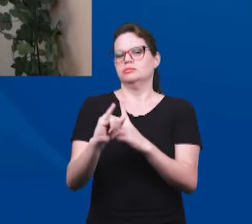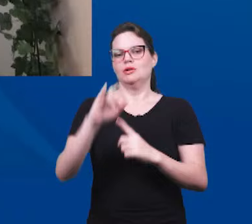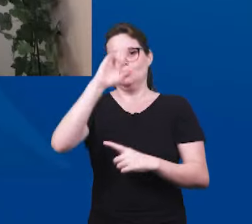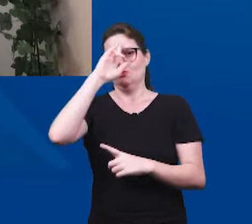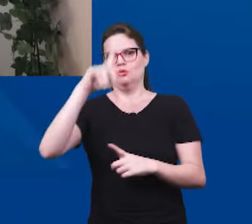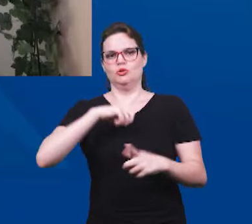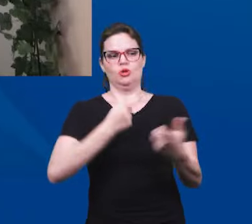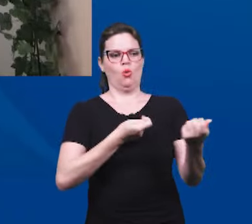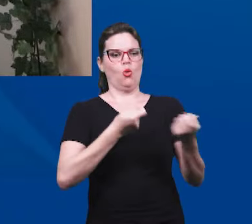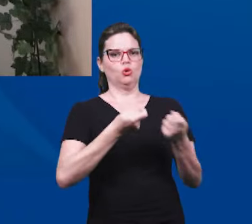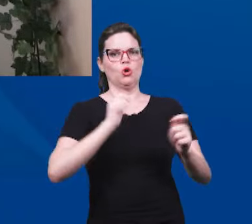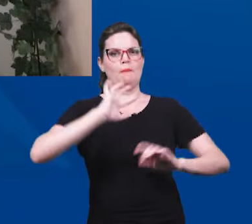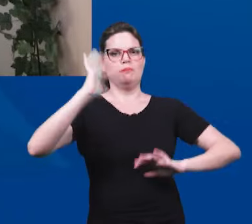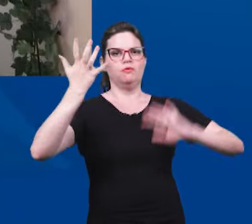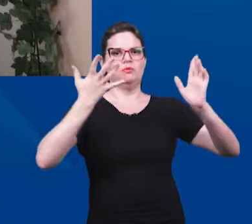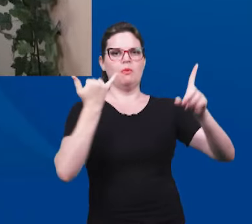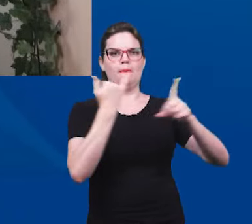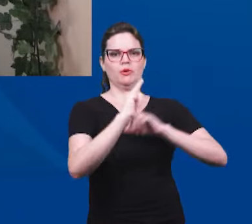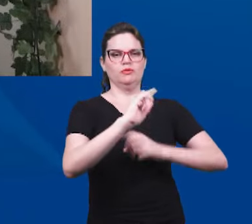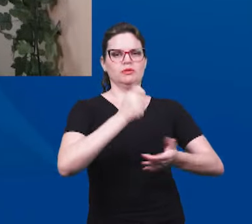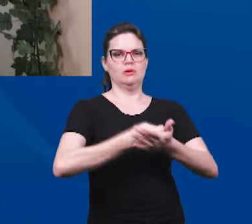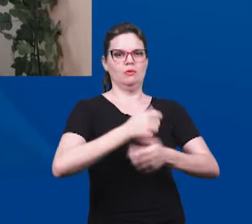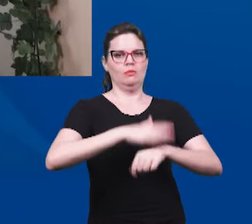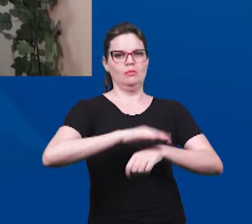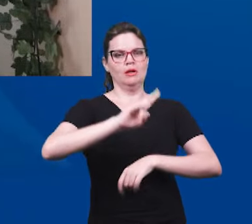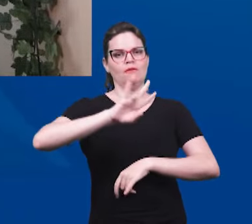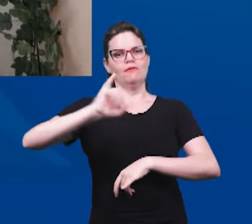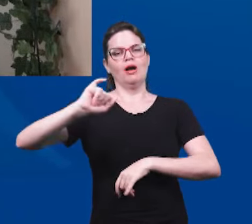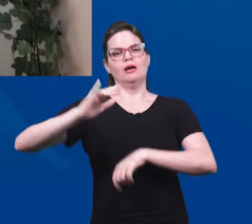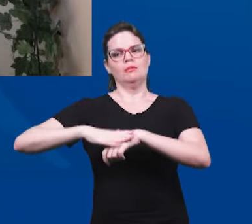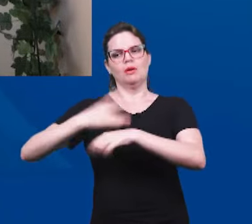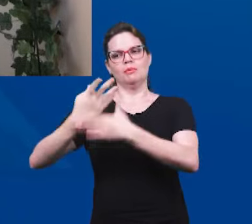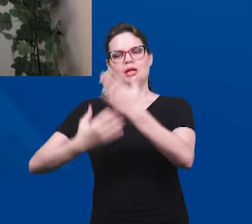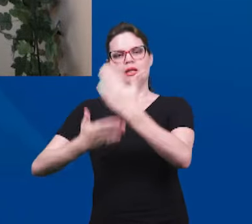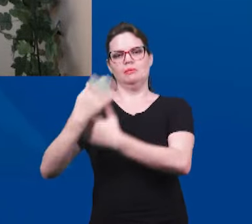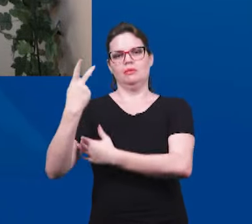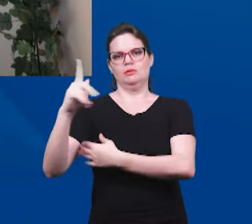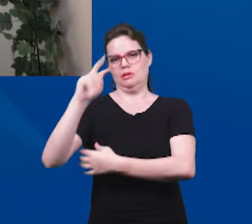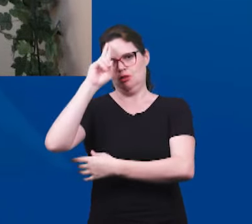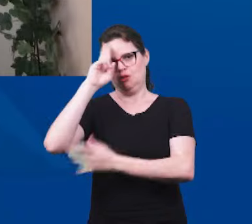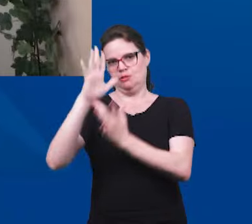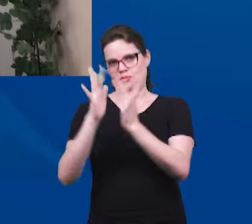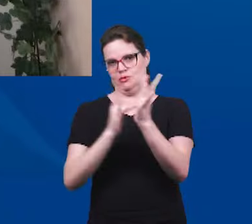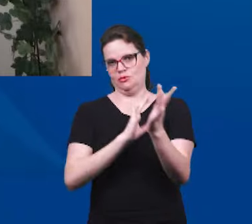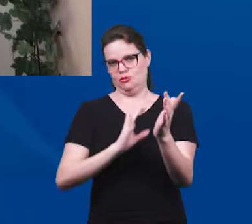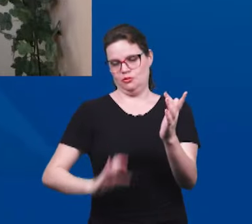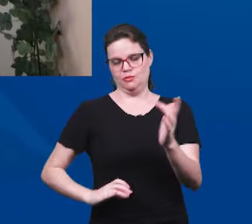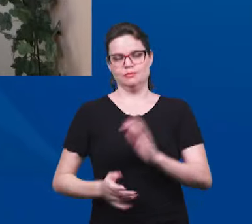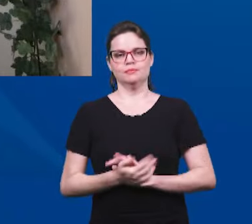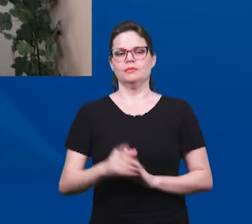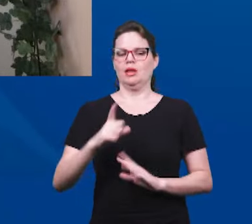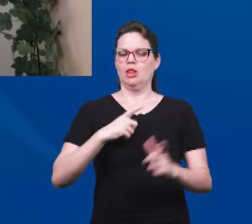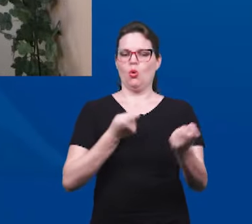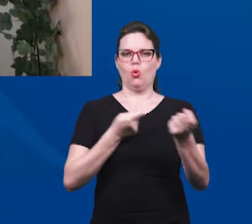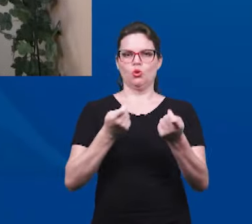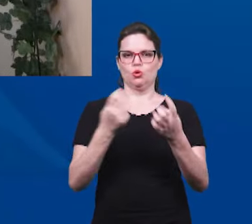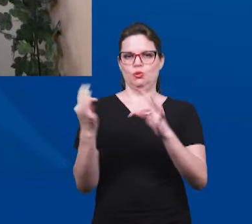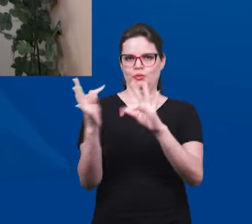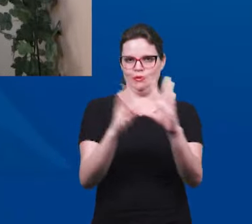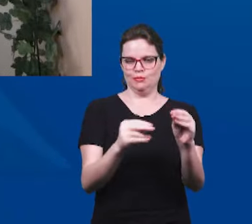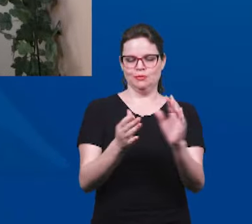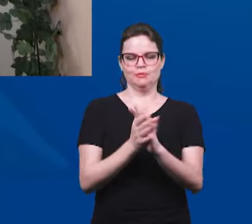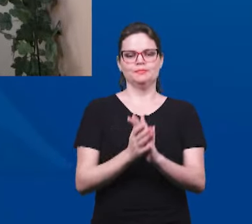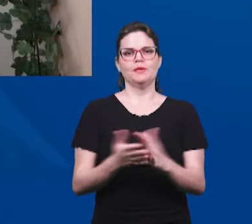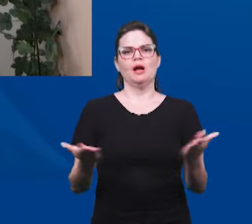da profecia está inteiramente nas mãos do Senhor Jesus Cristo e por fim na carta